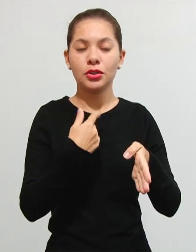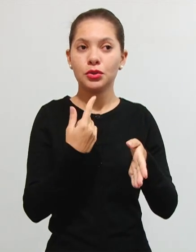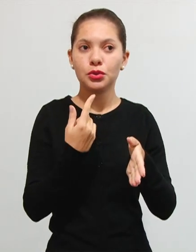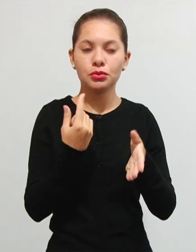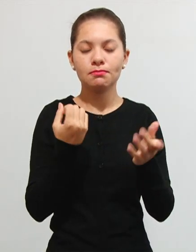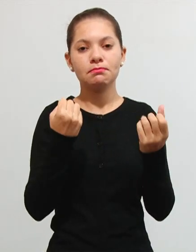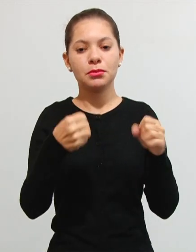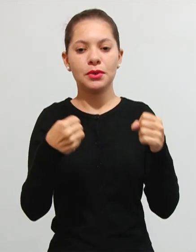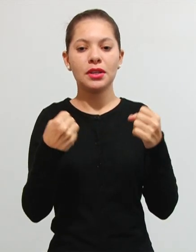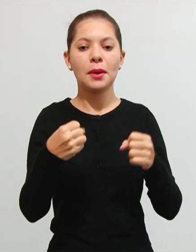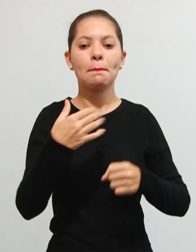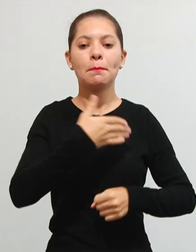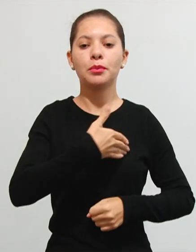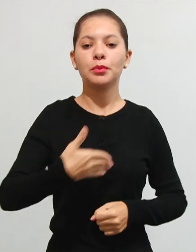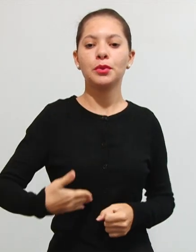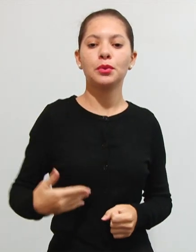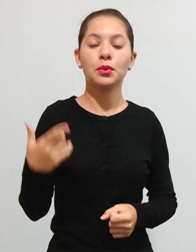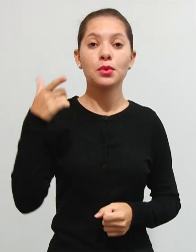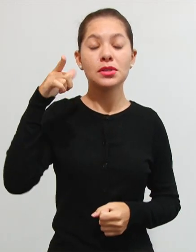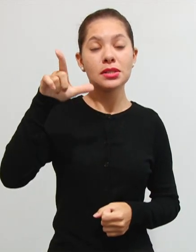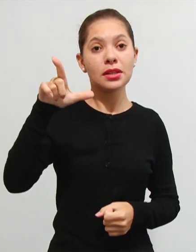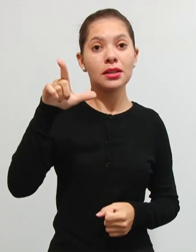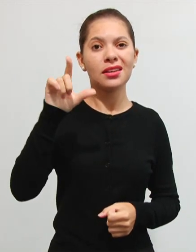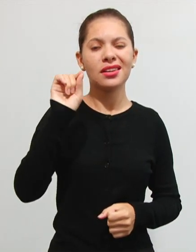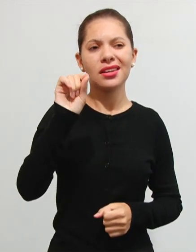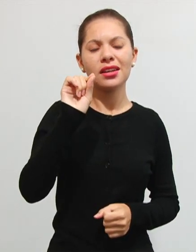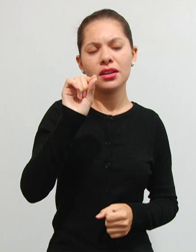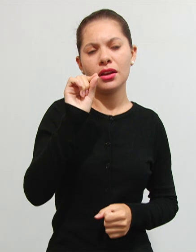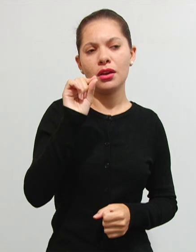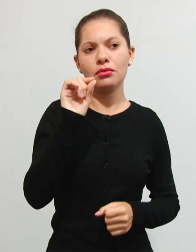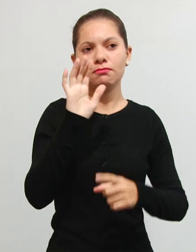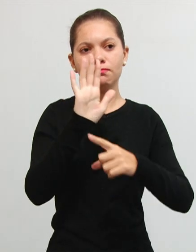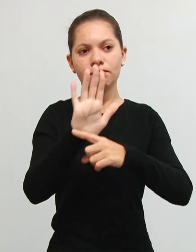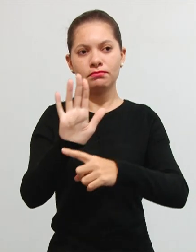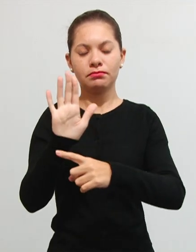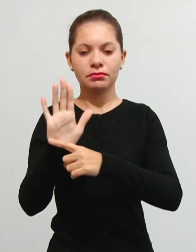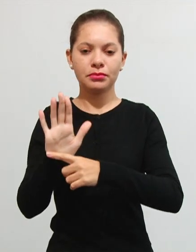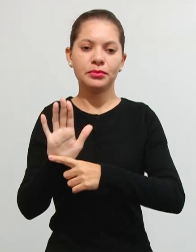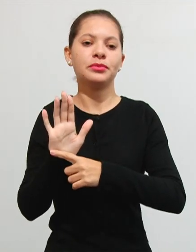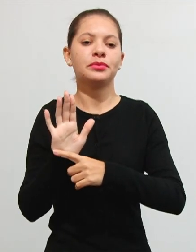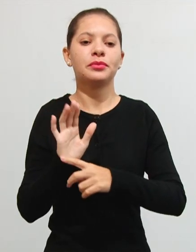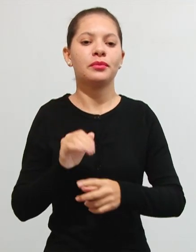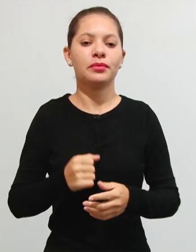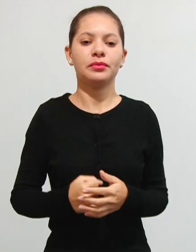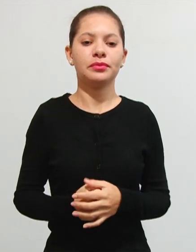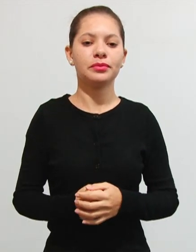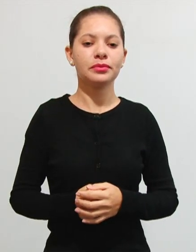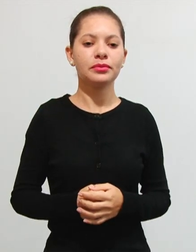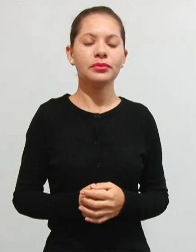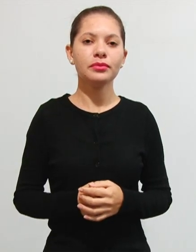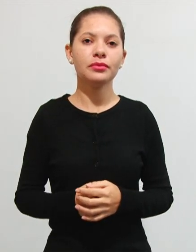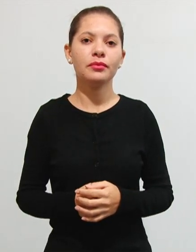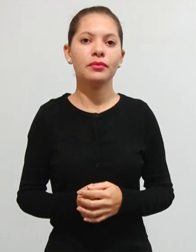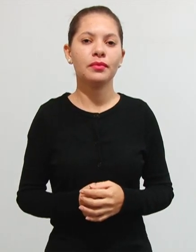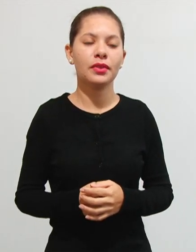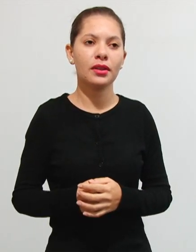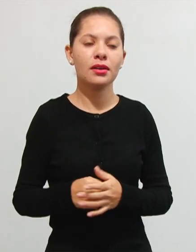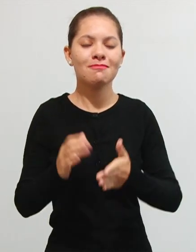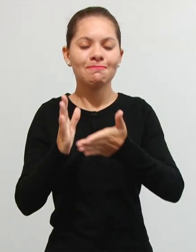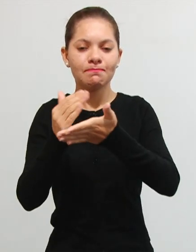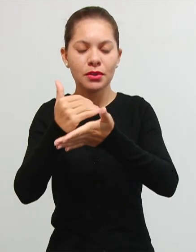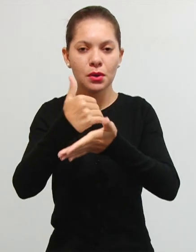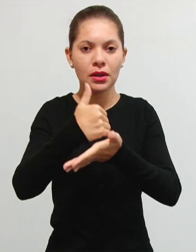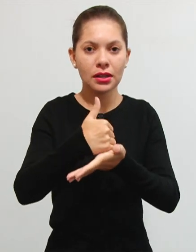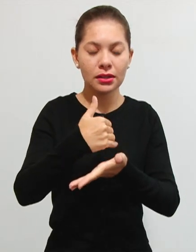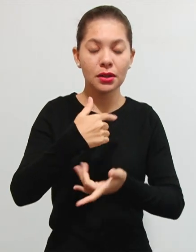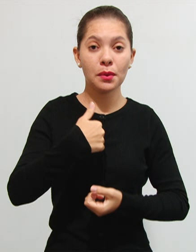público consegue determinar quem é o contribuinte que está sendo beneficiado pela coleta do lixo. Ou seja, eu